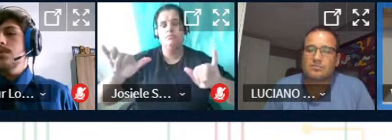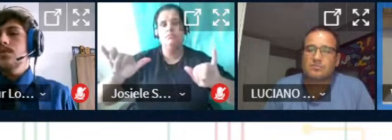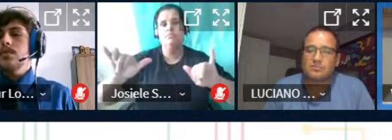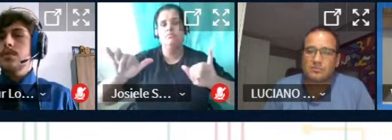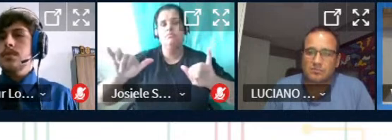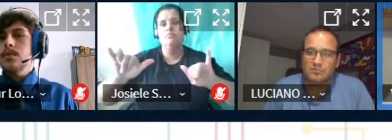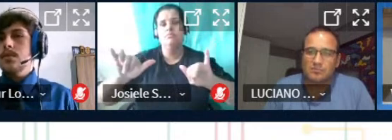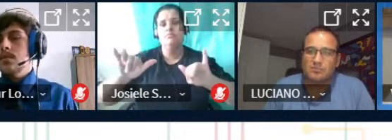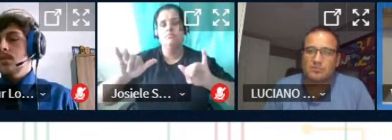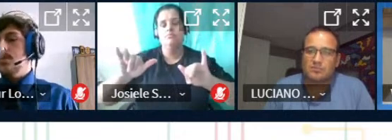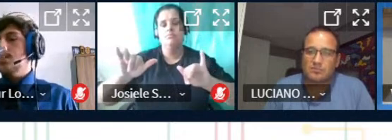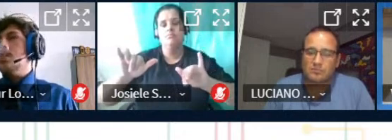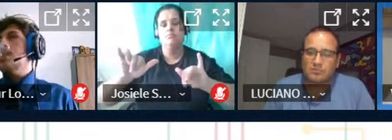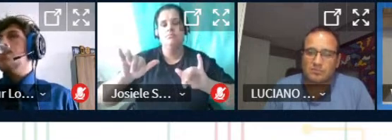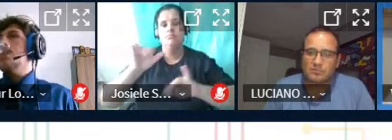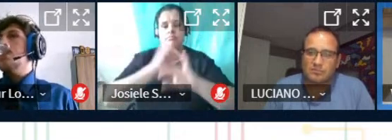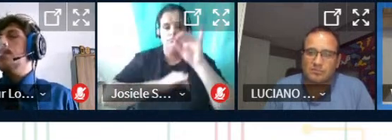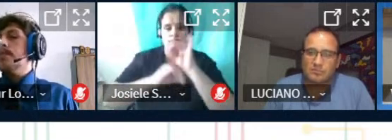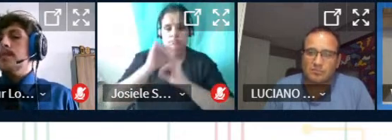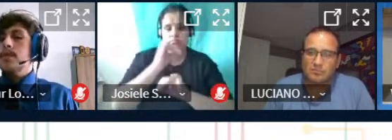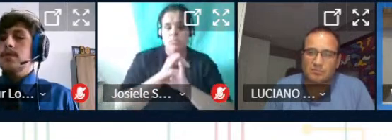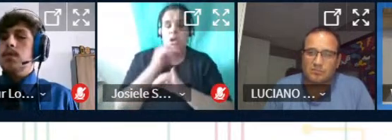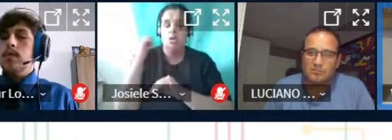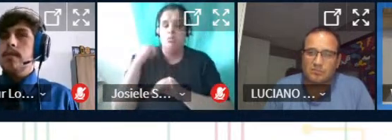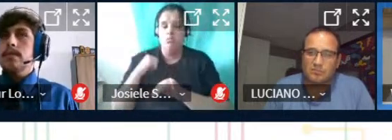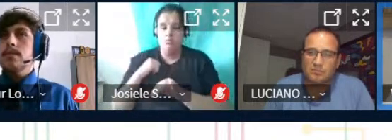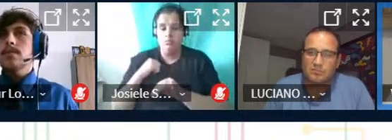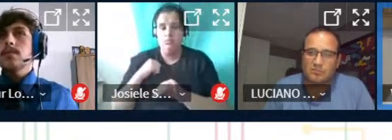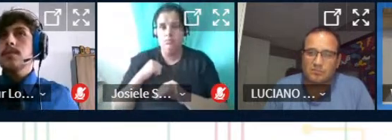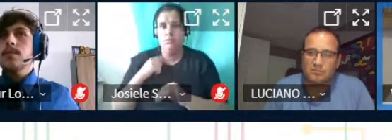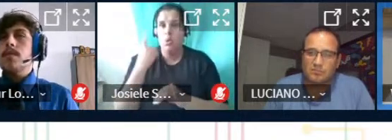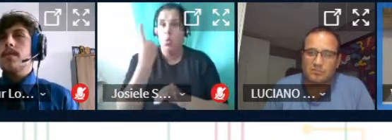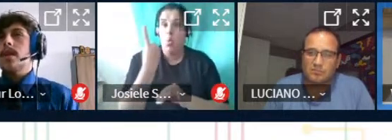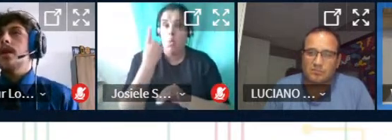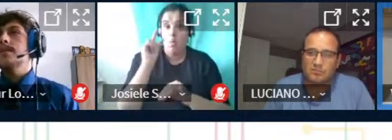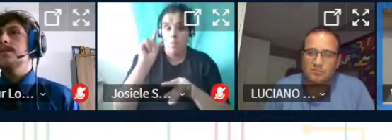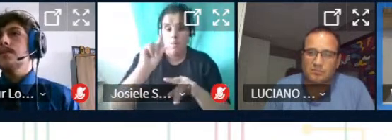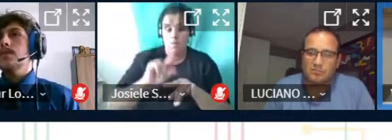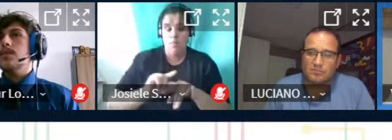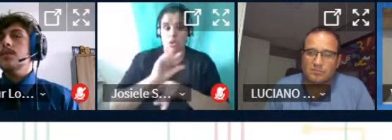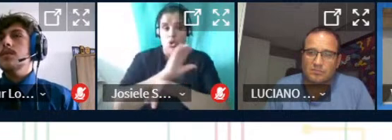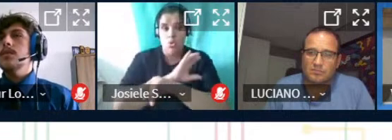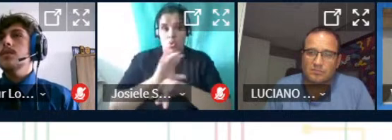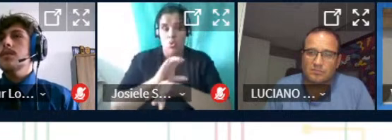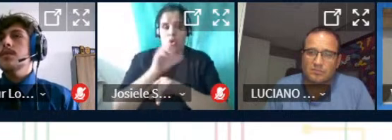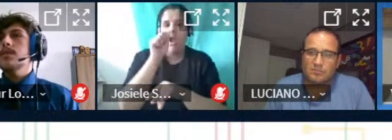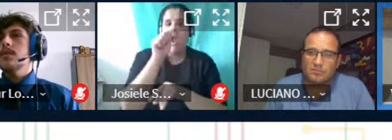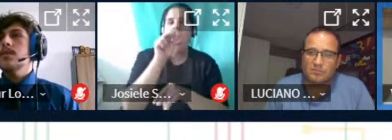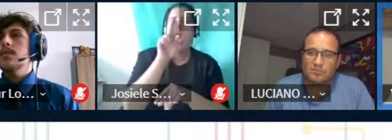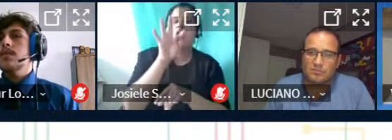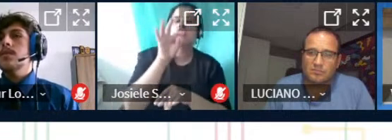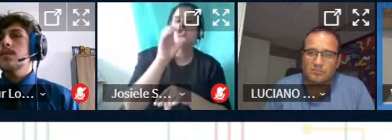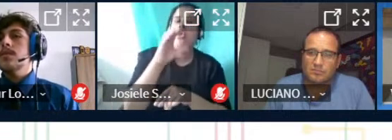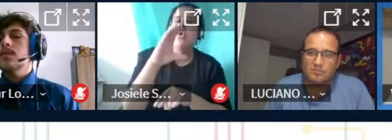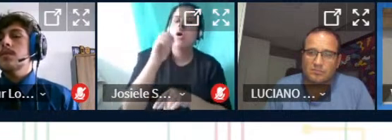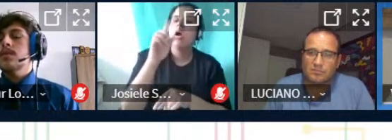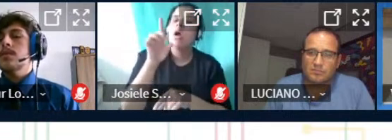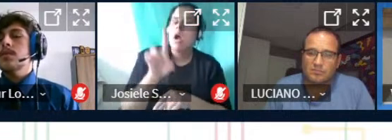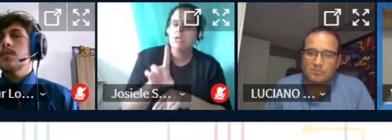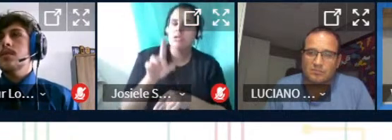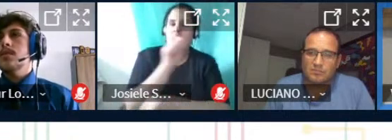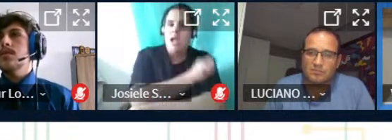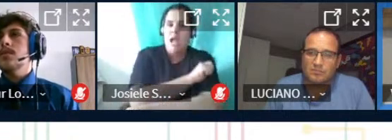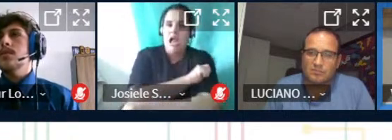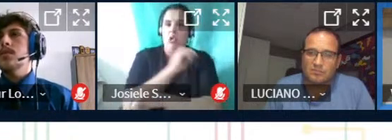estão coordenando e a gente resolveu fazer um minicurso de AutoCAD que é o que os alunos do IF